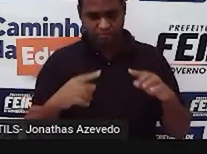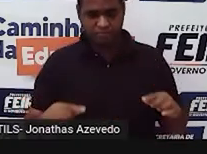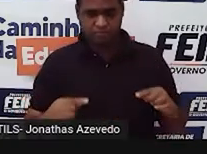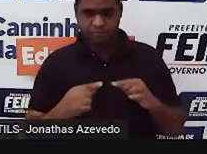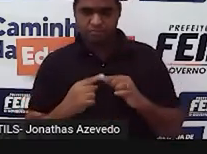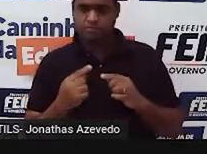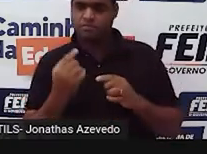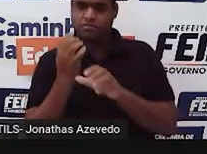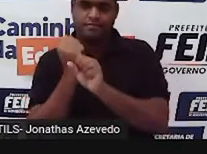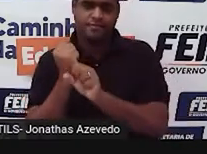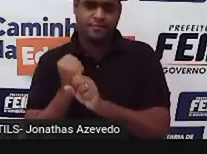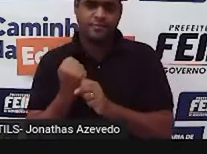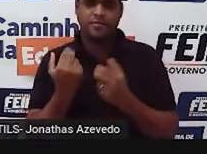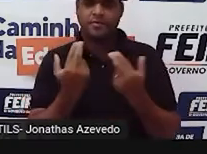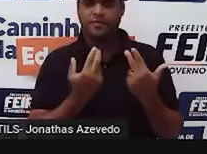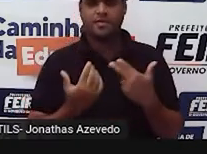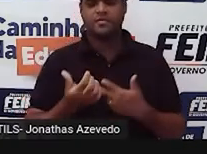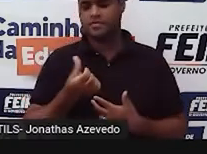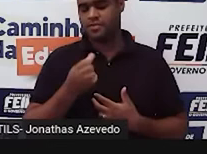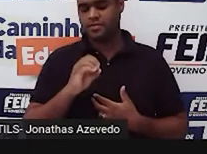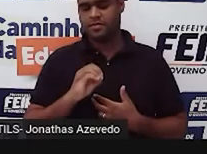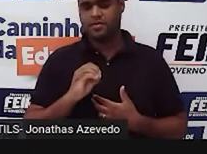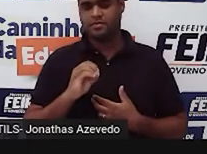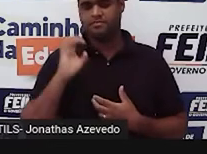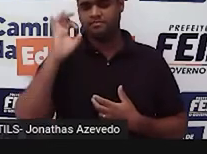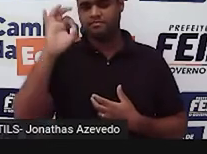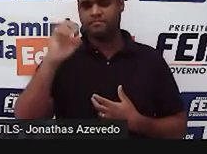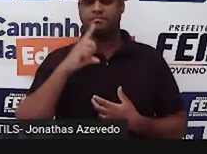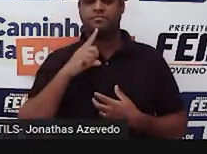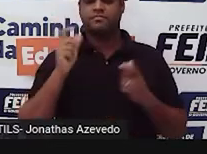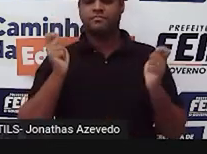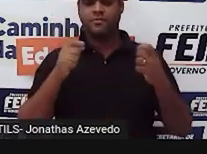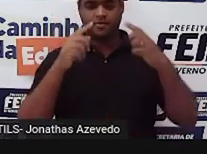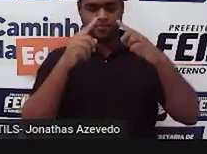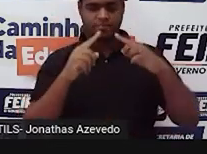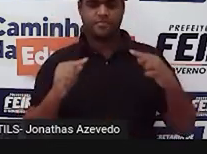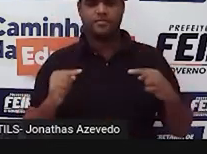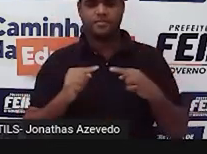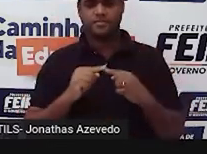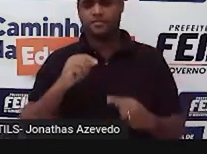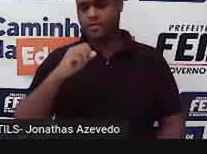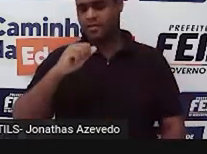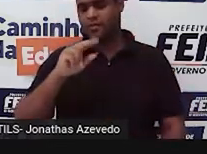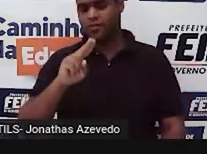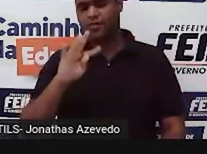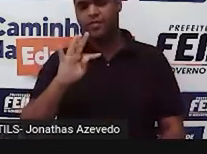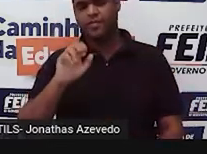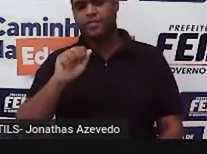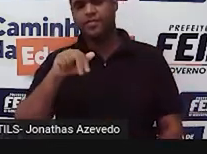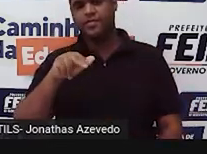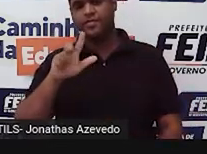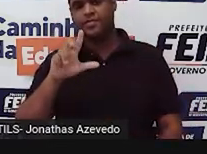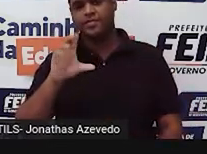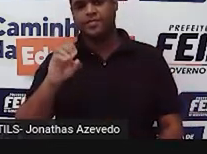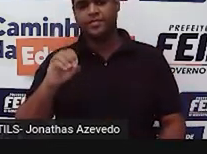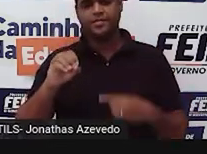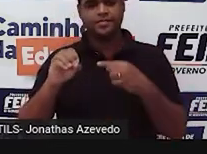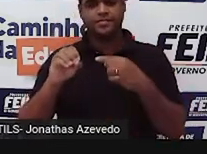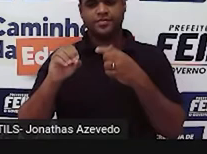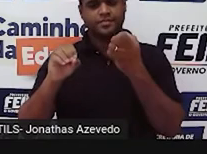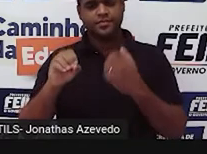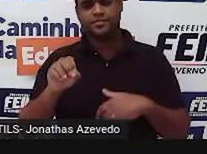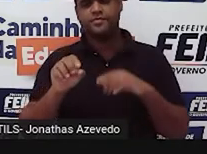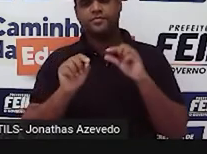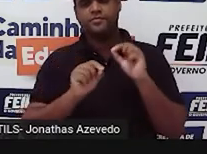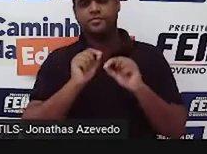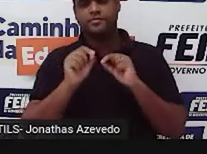a mesma medida de 60 graus, tá bom? Esse é o triângulo acutângulo. O triângulo acutângulo tem